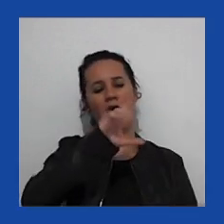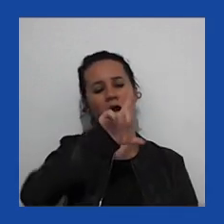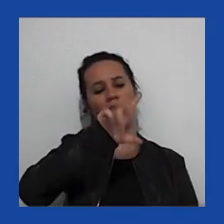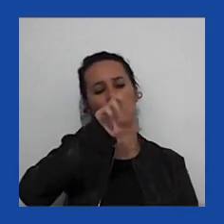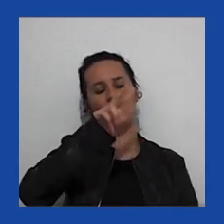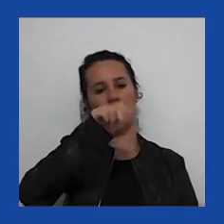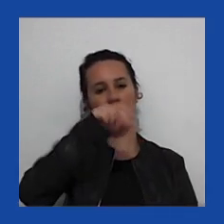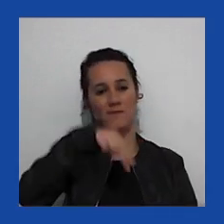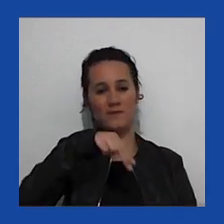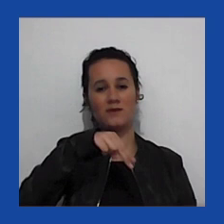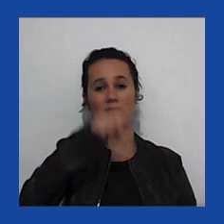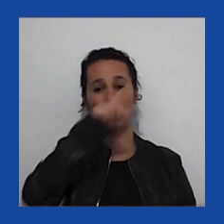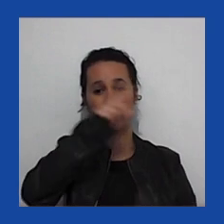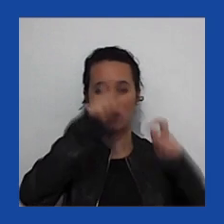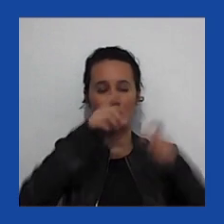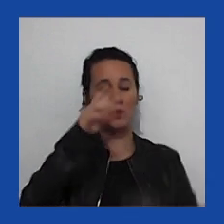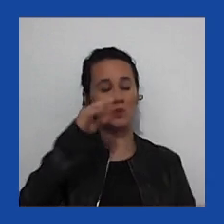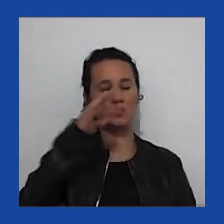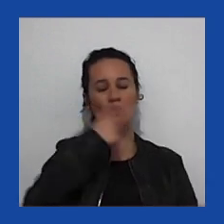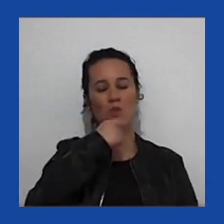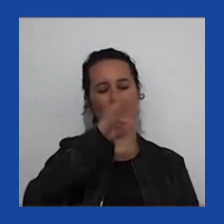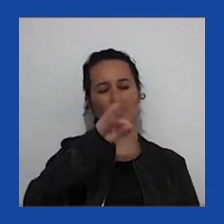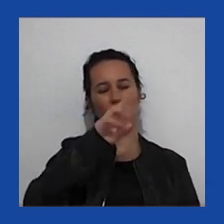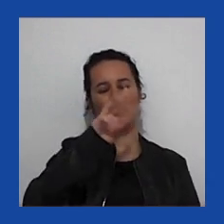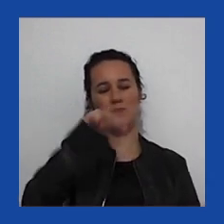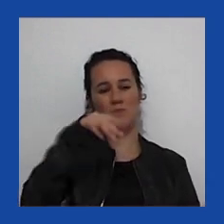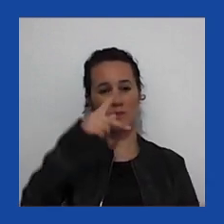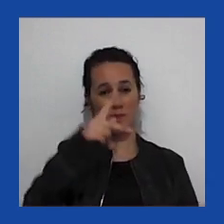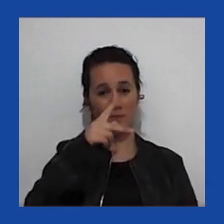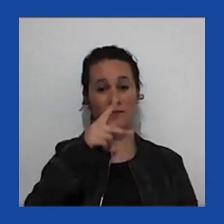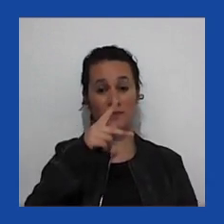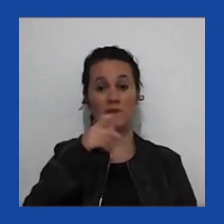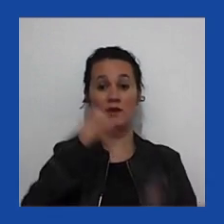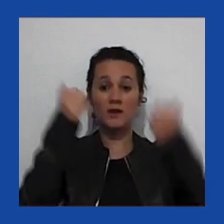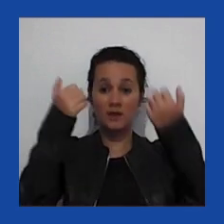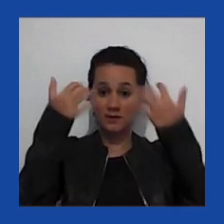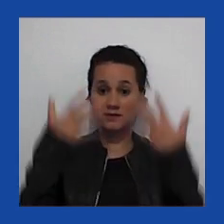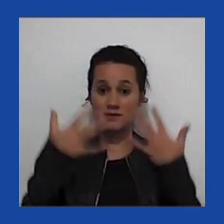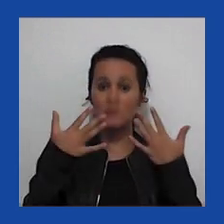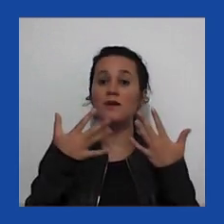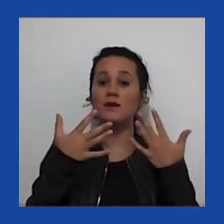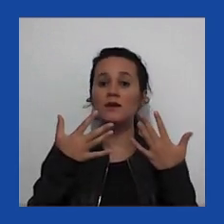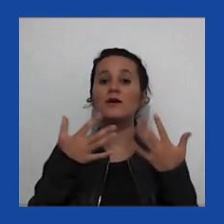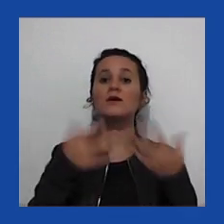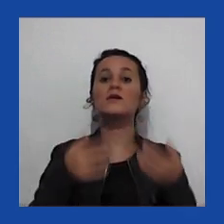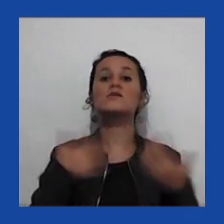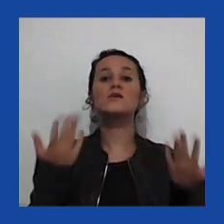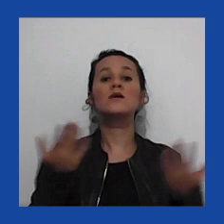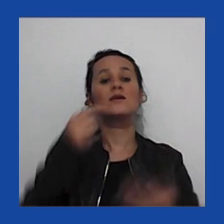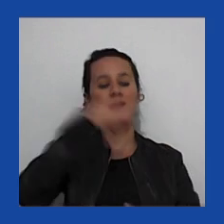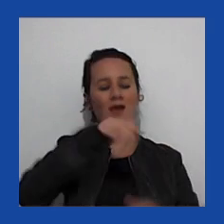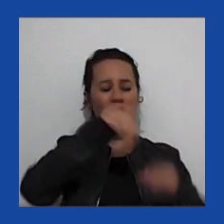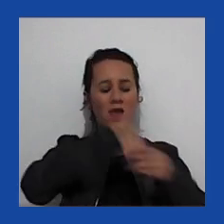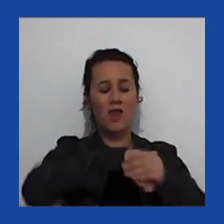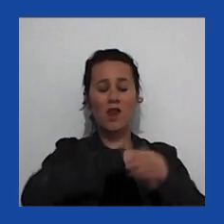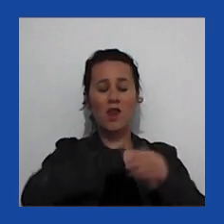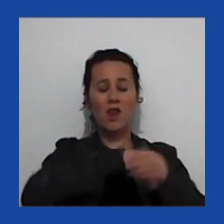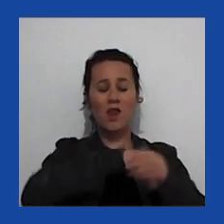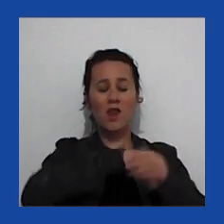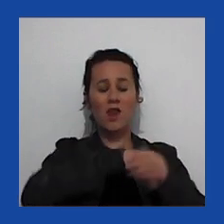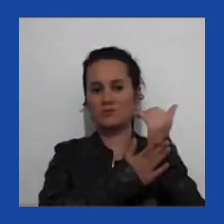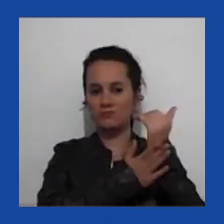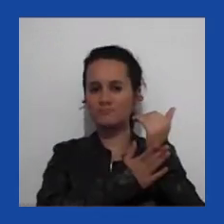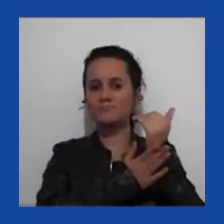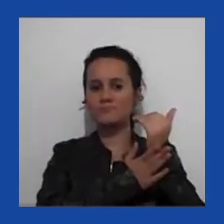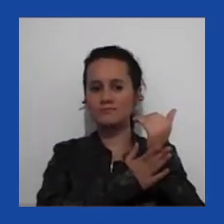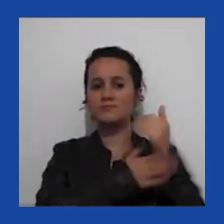Donald Trump e Joe Biden. E realmente, a coisa esquisita é que a eleição já começou, não é?